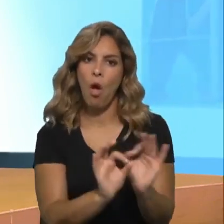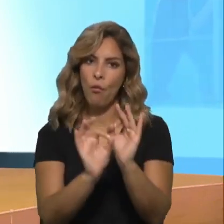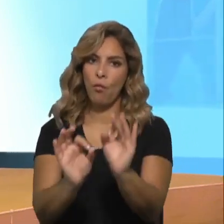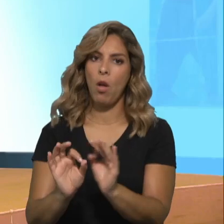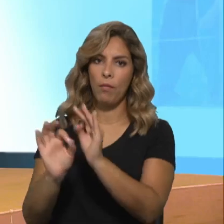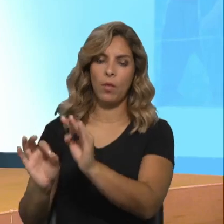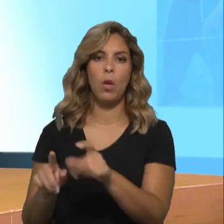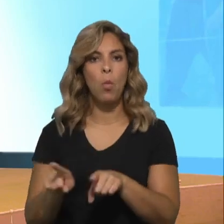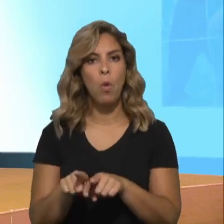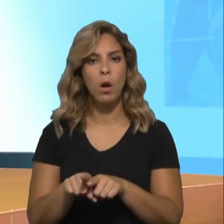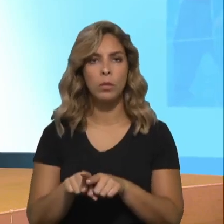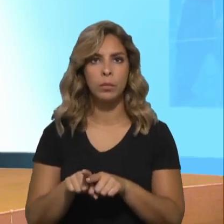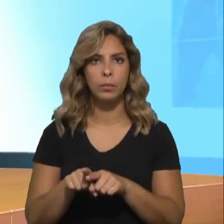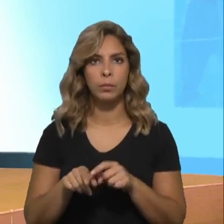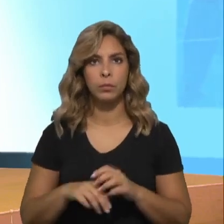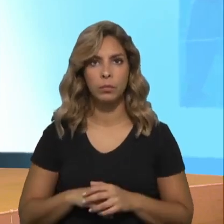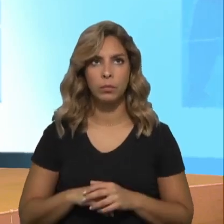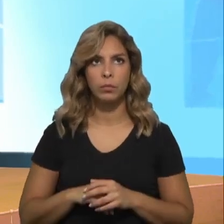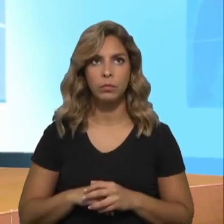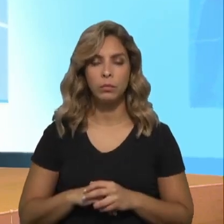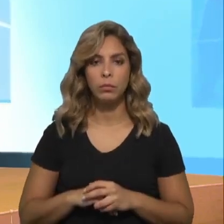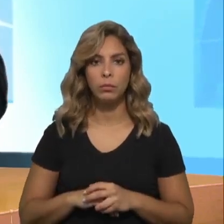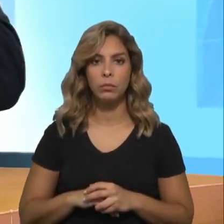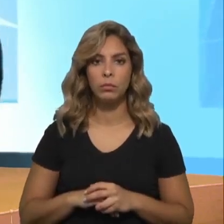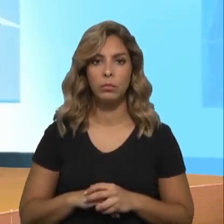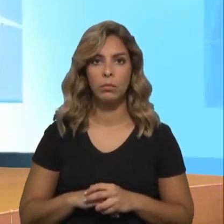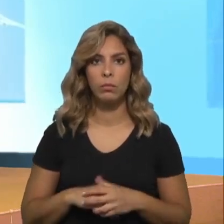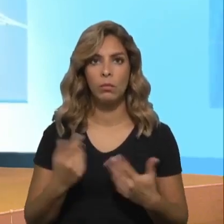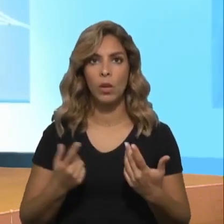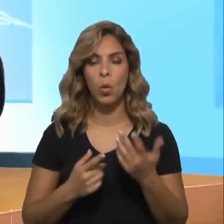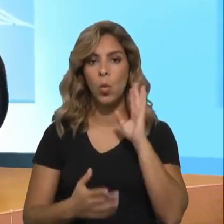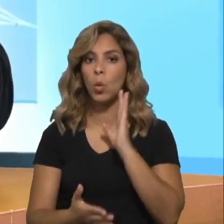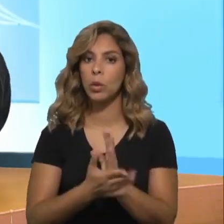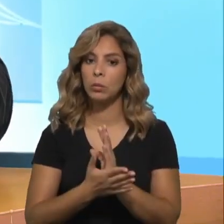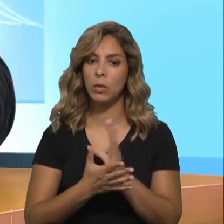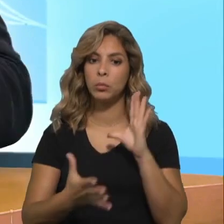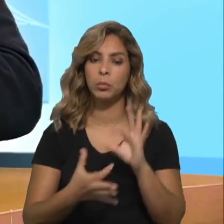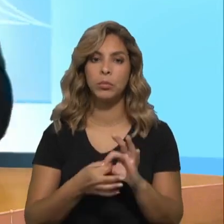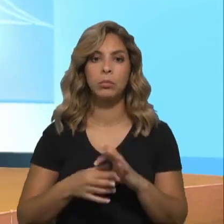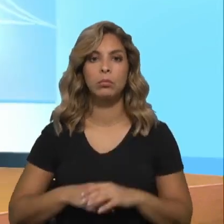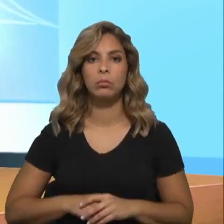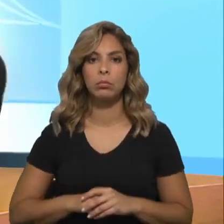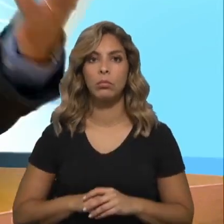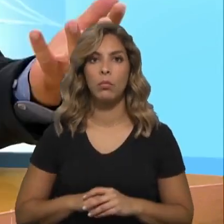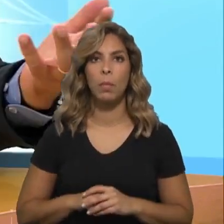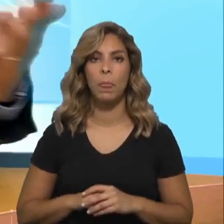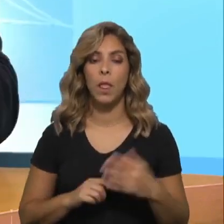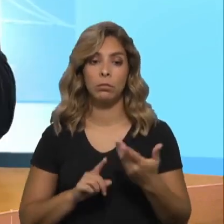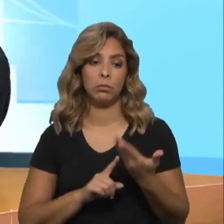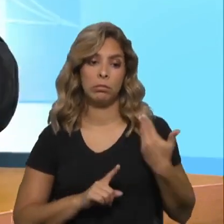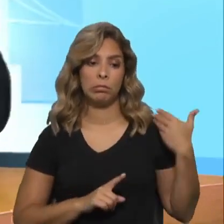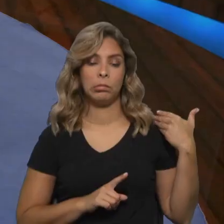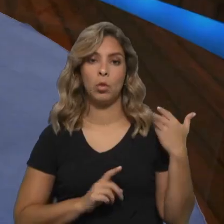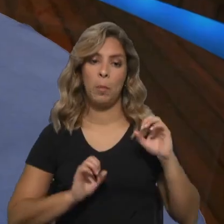a última expressão que a PAR, a Plataforma de Apaios Refugiados, ganhou a partir dos primeiros